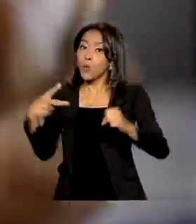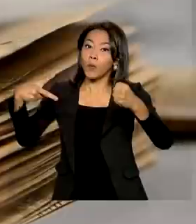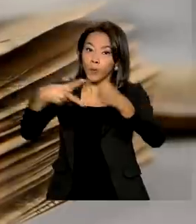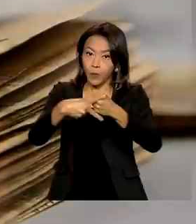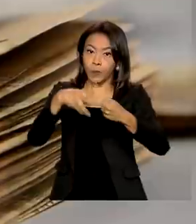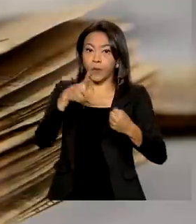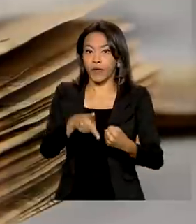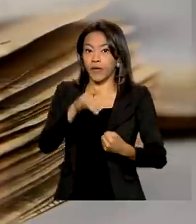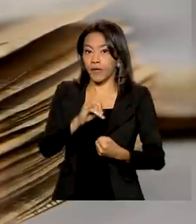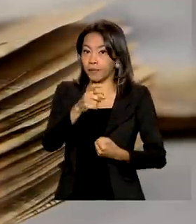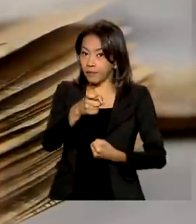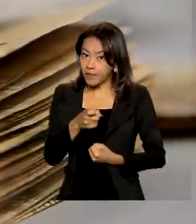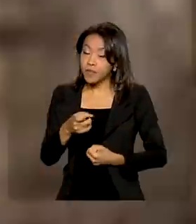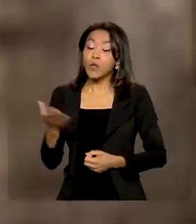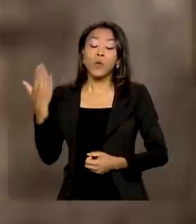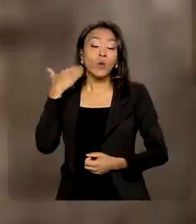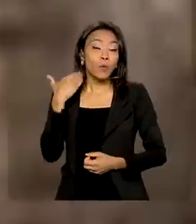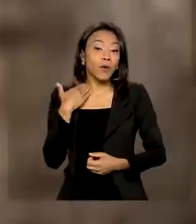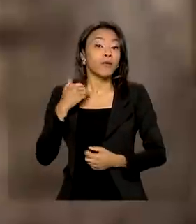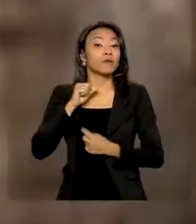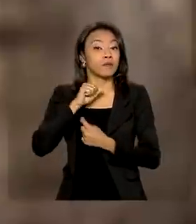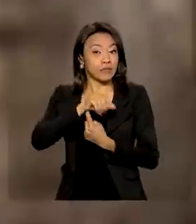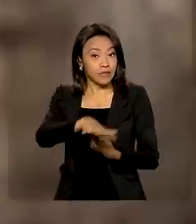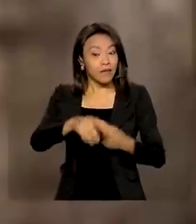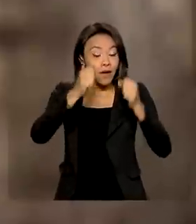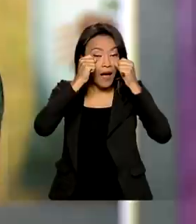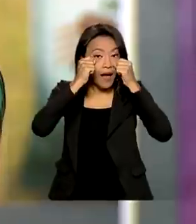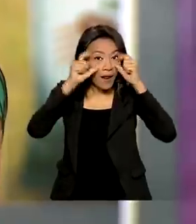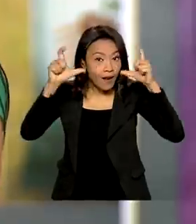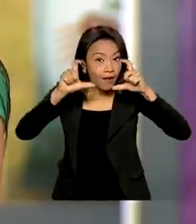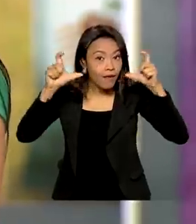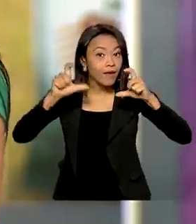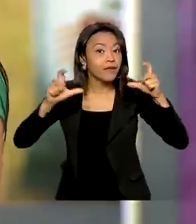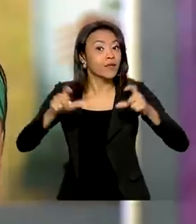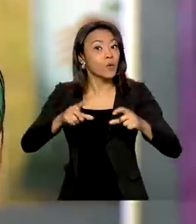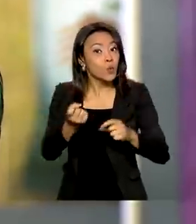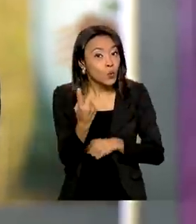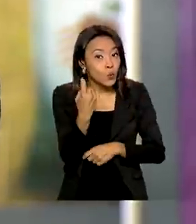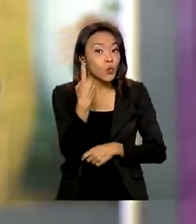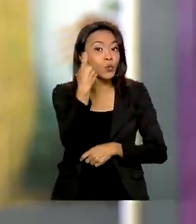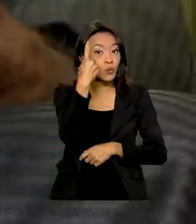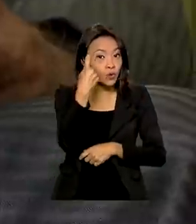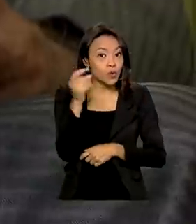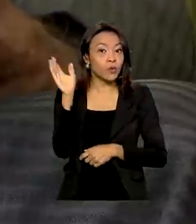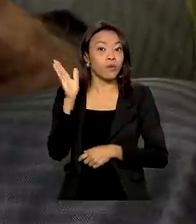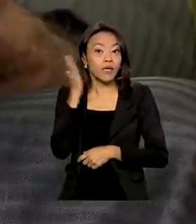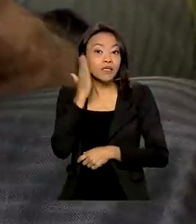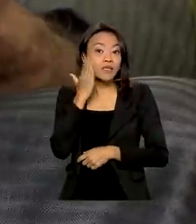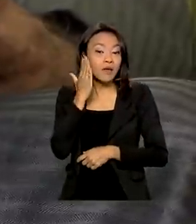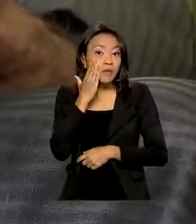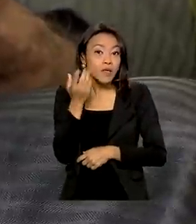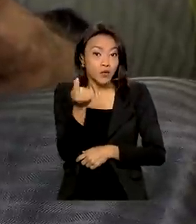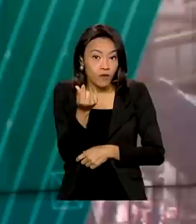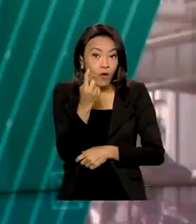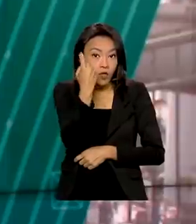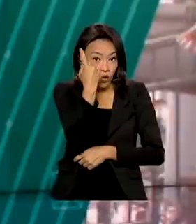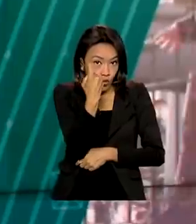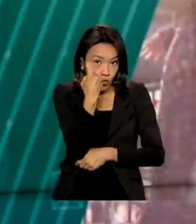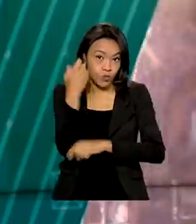Central faz um alerta aos cidadãos que o único canal é o site indicado para o resgate dos valores.